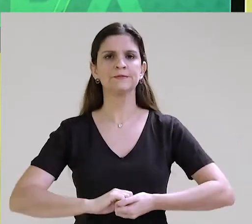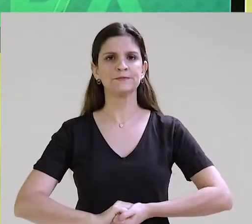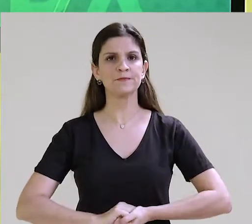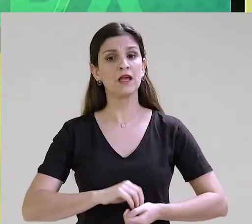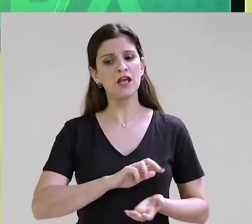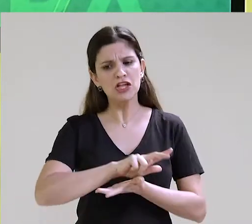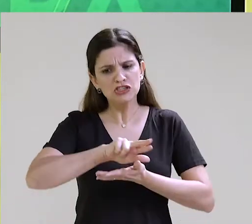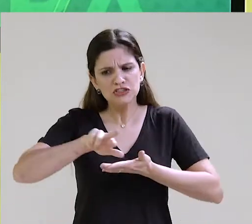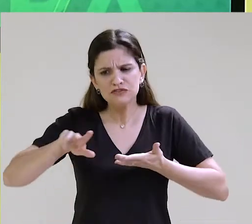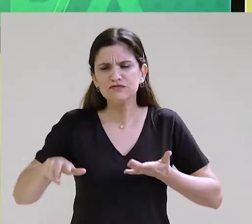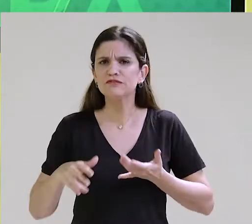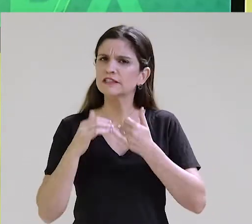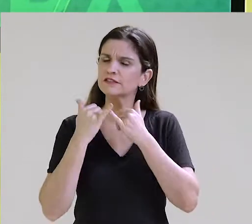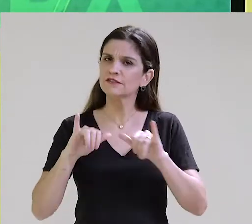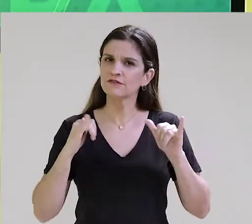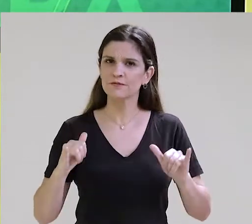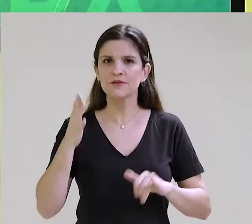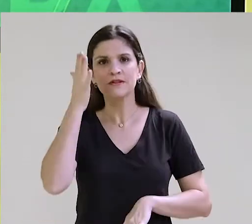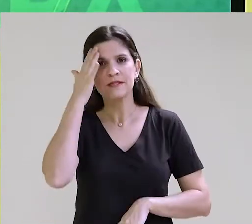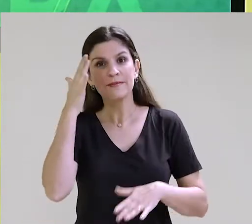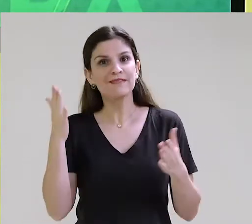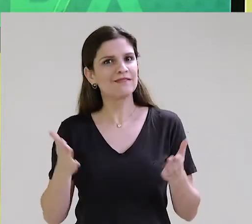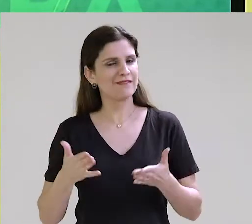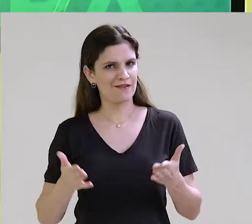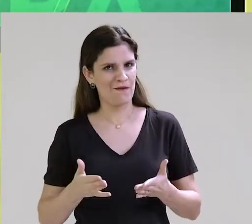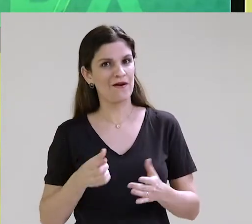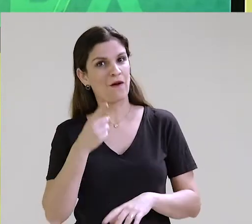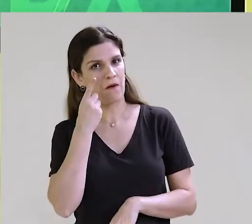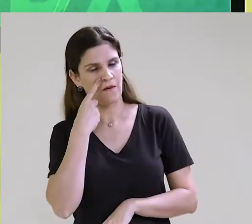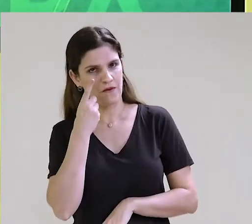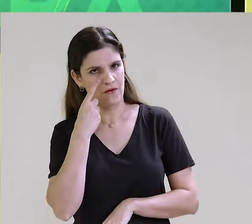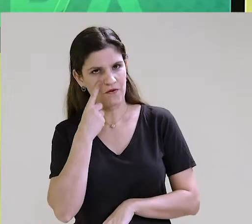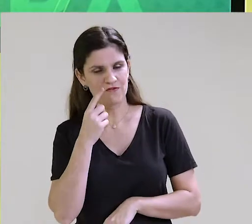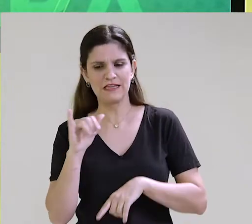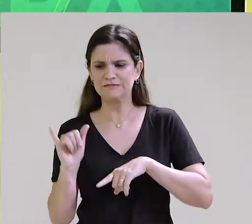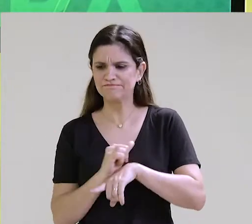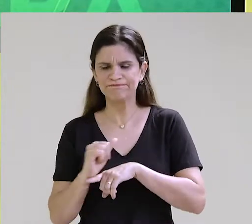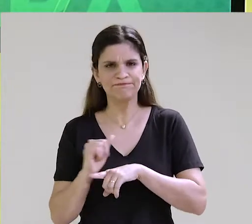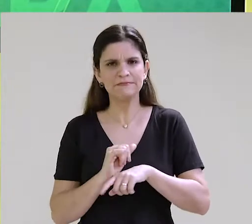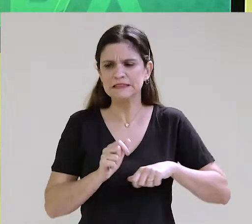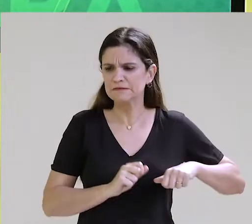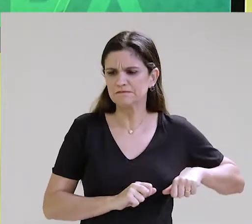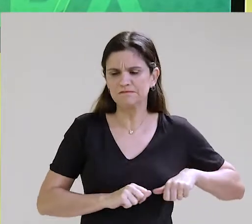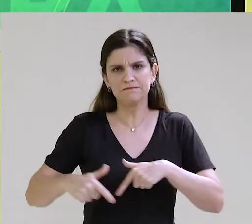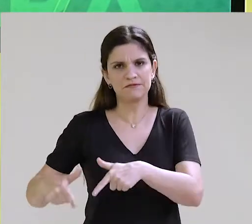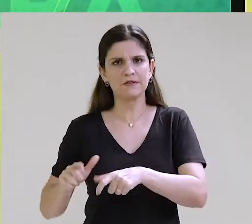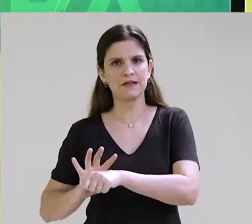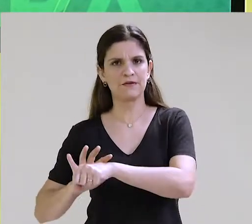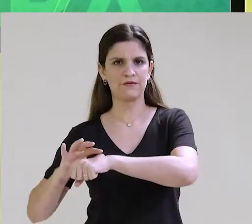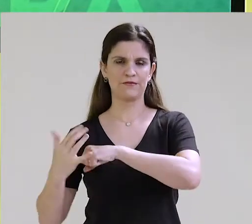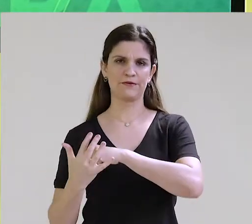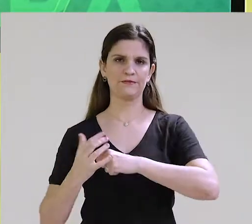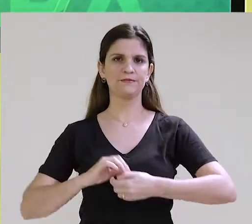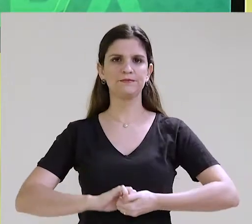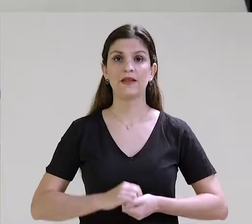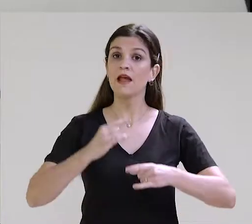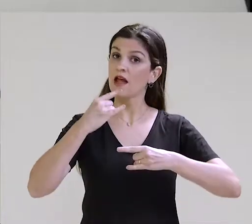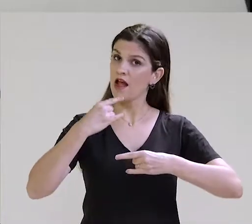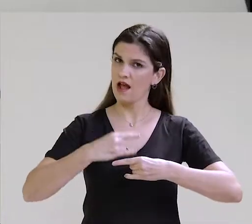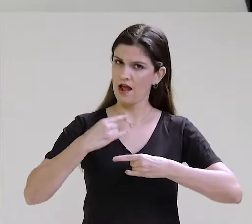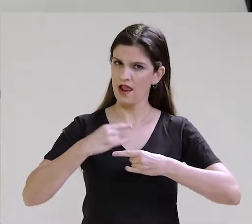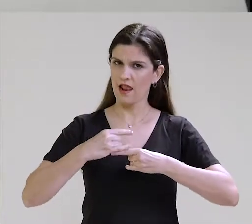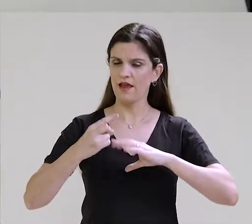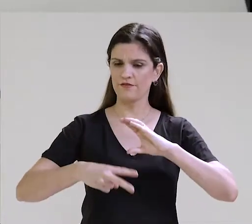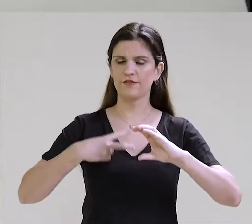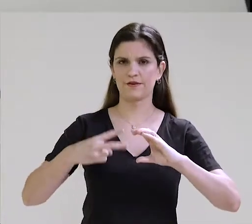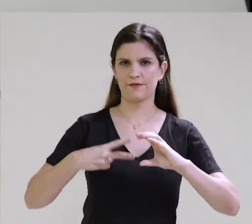notícias, você fica sabendo por aqui. Confira agora o balanço das ações de enfrentamento à Covid-19. A